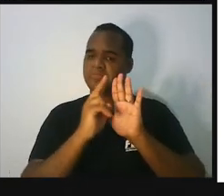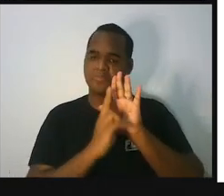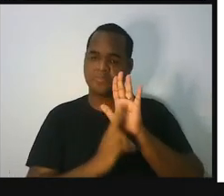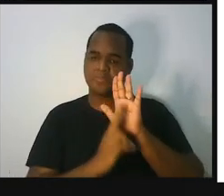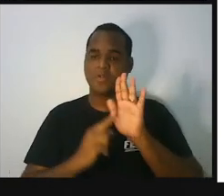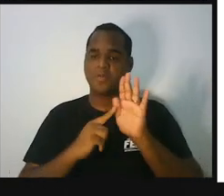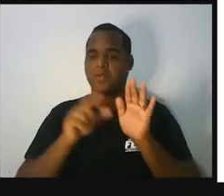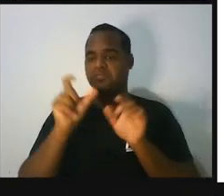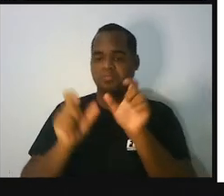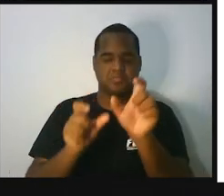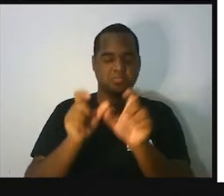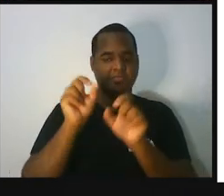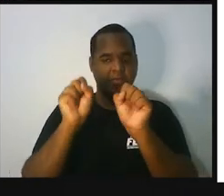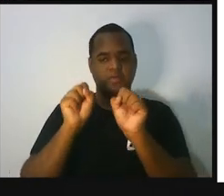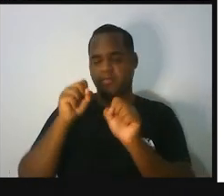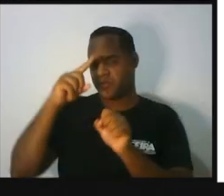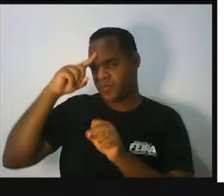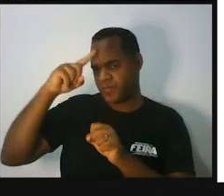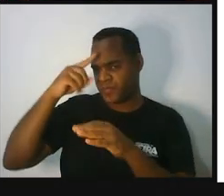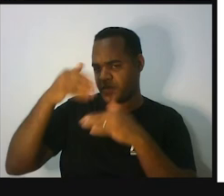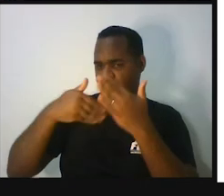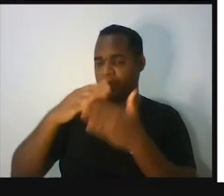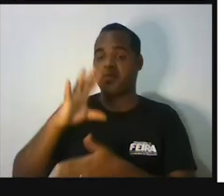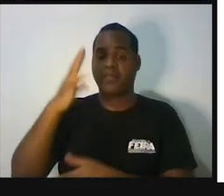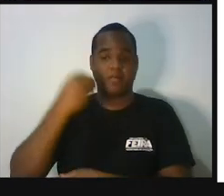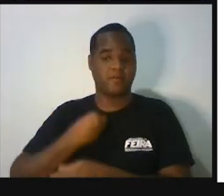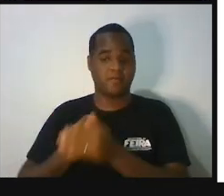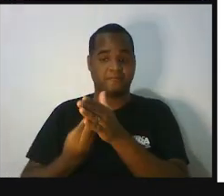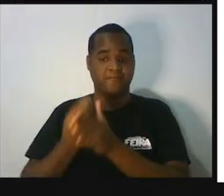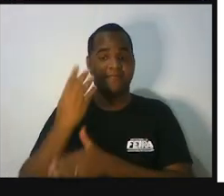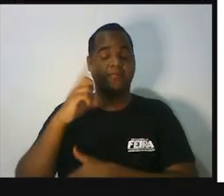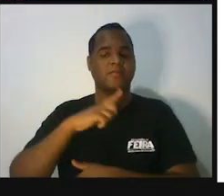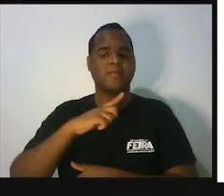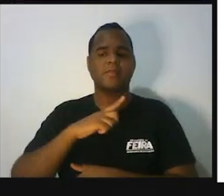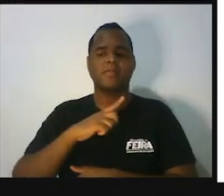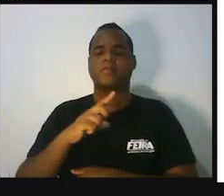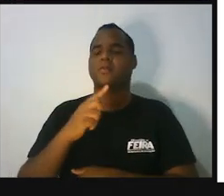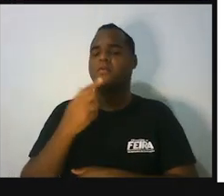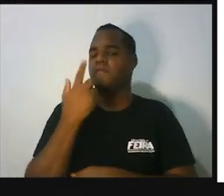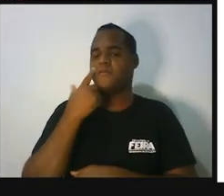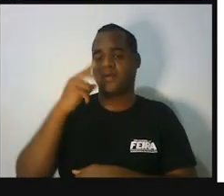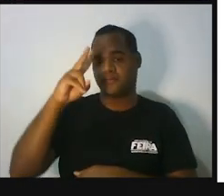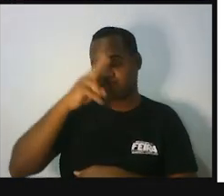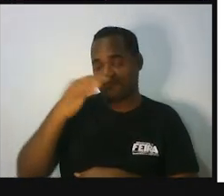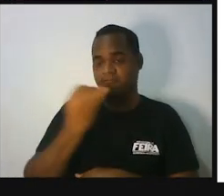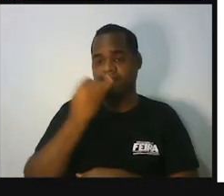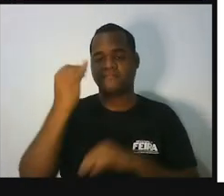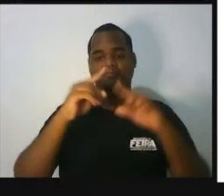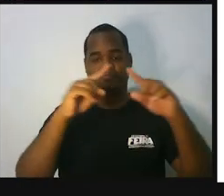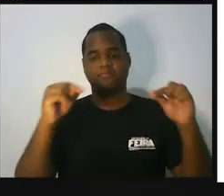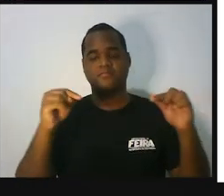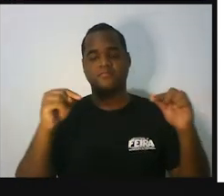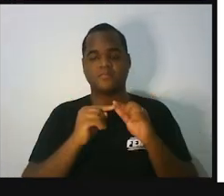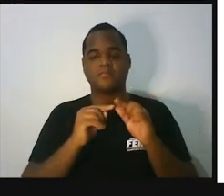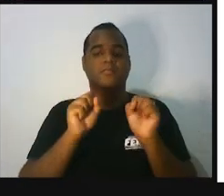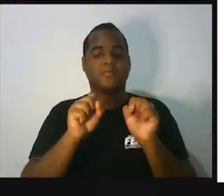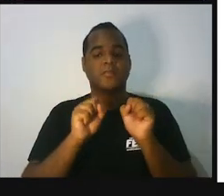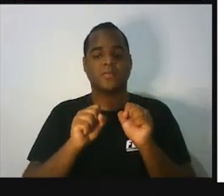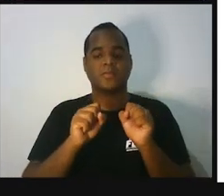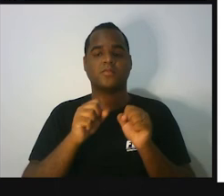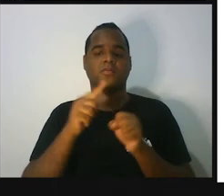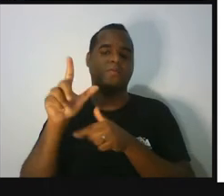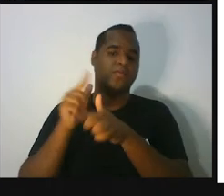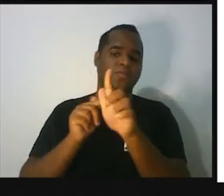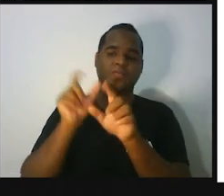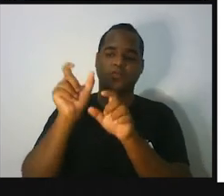objetos ou coisas do seu cotidiano que aparecem no seu dia a dia e que te façam lembrar triângulos? E a partir desses